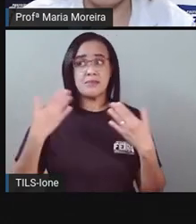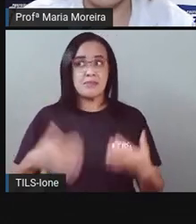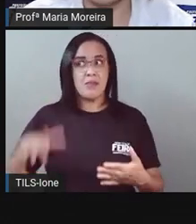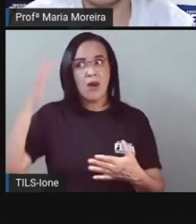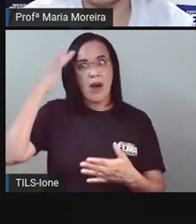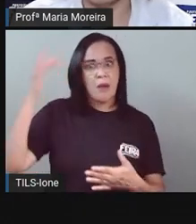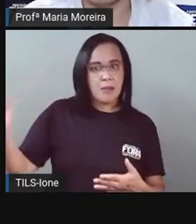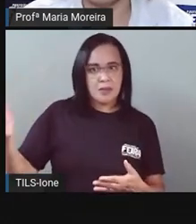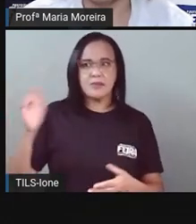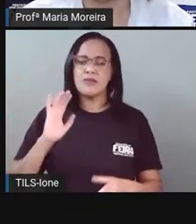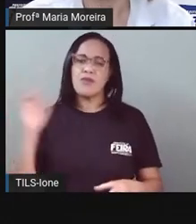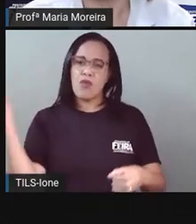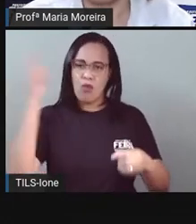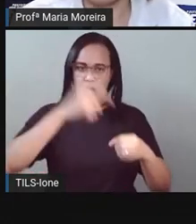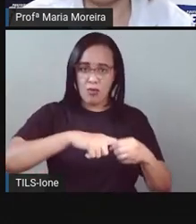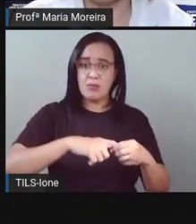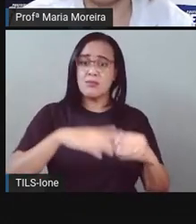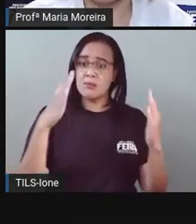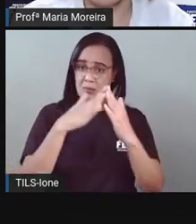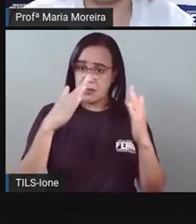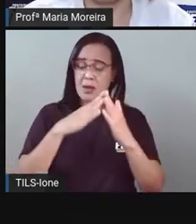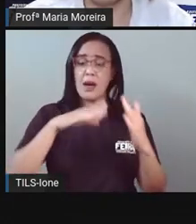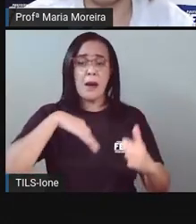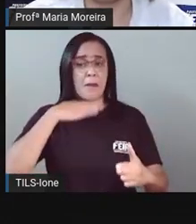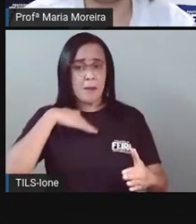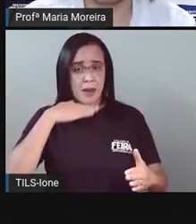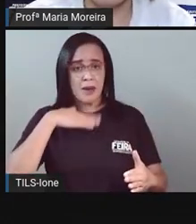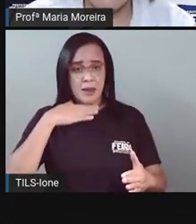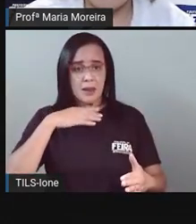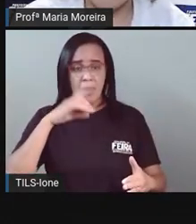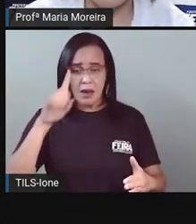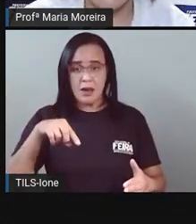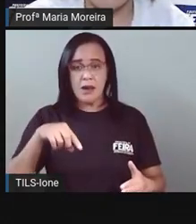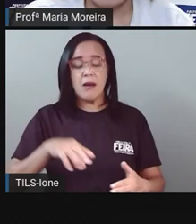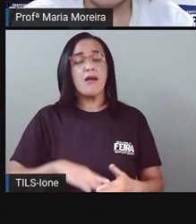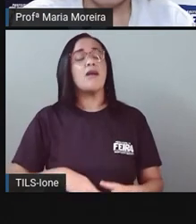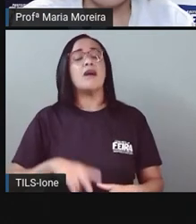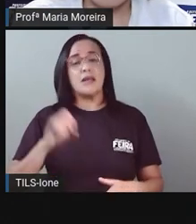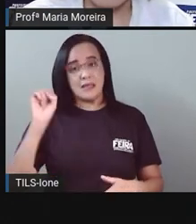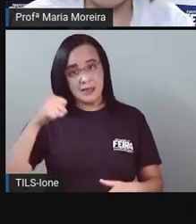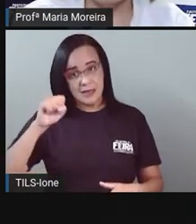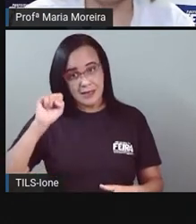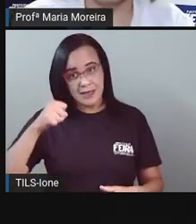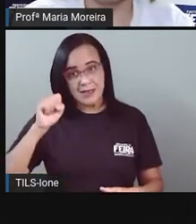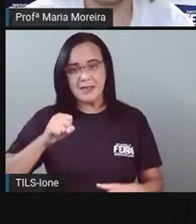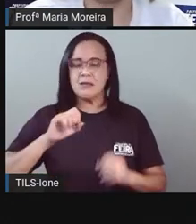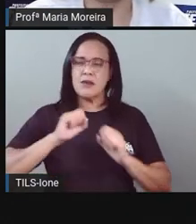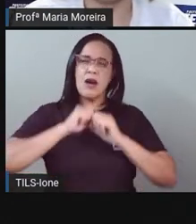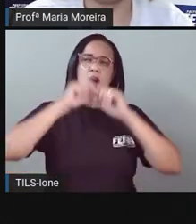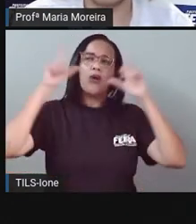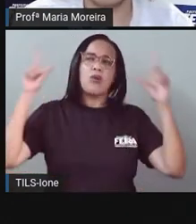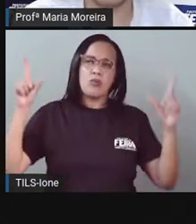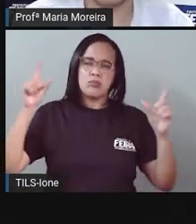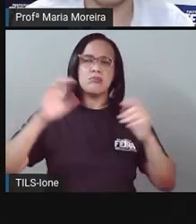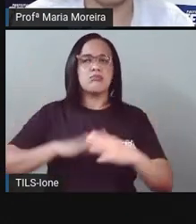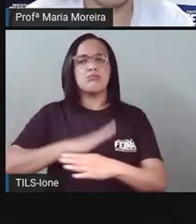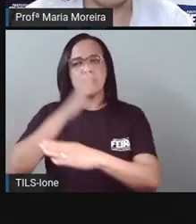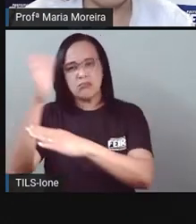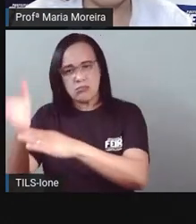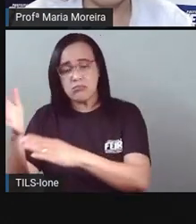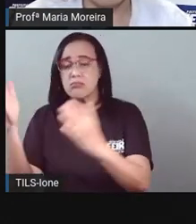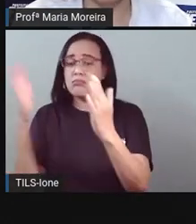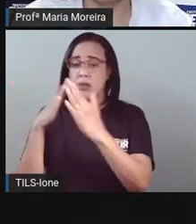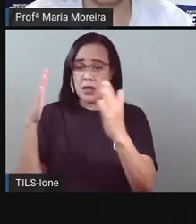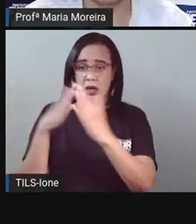voltar Para a casa da mamãe? Vai sim Amanhã você vai acordar Você vai voltar Para a casa da sua mãe Porque